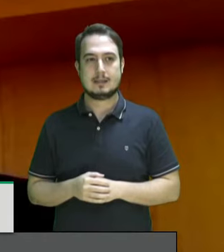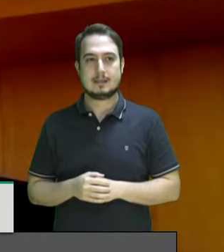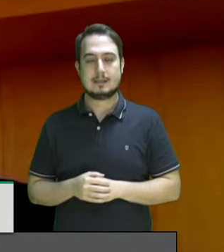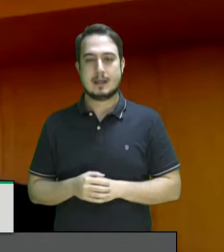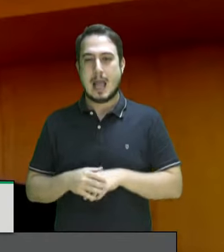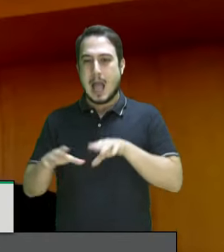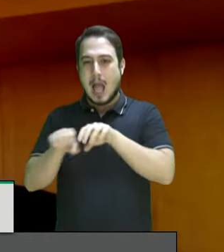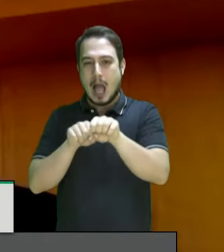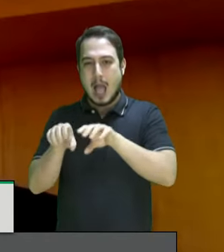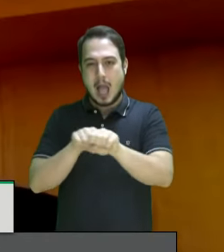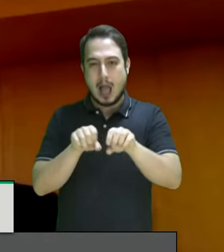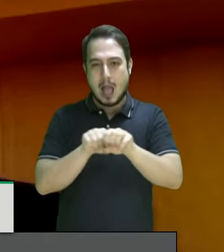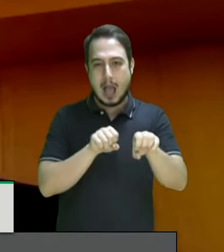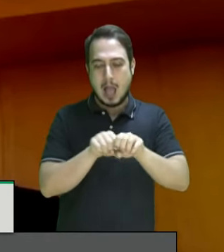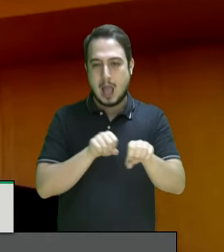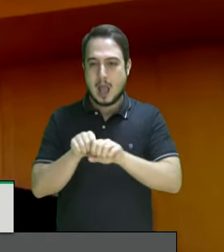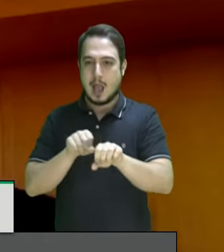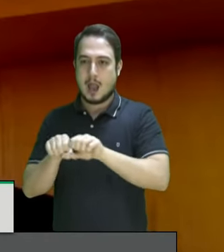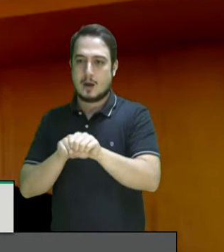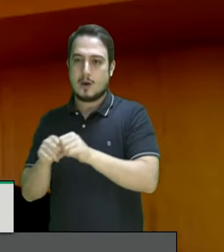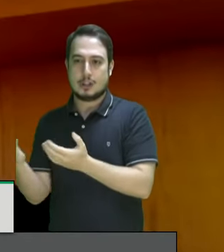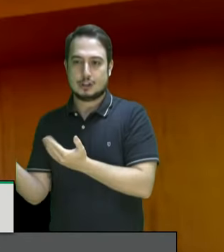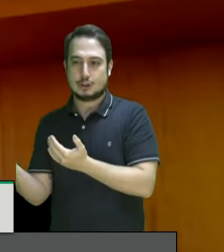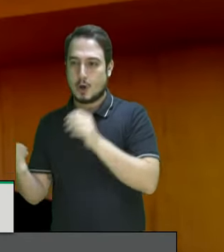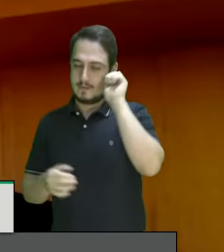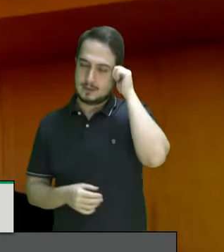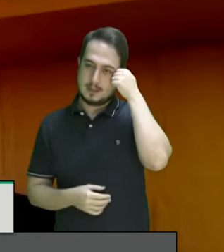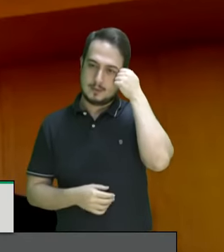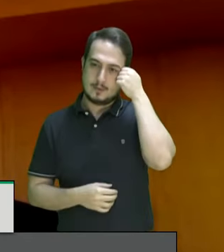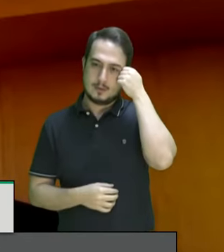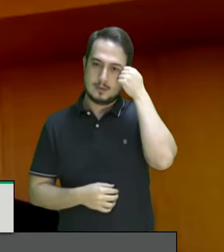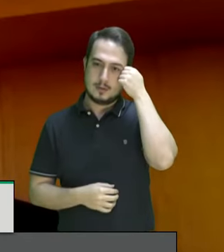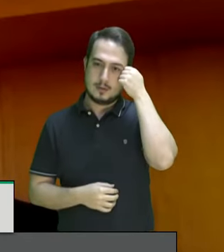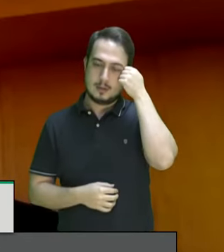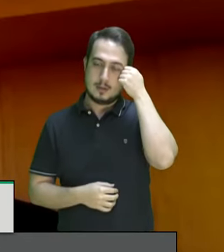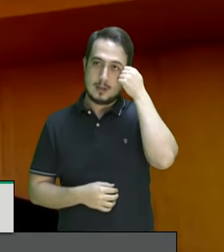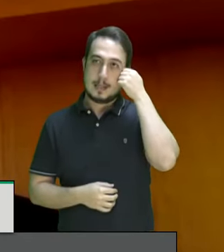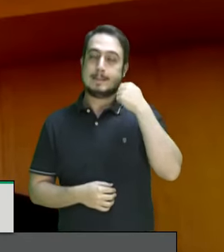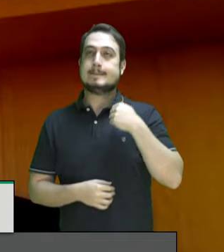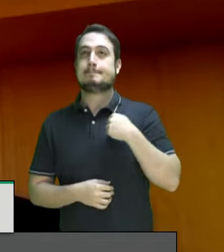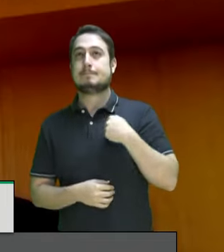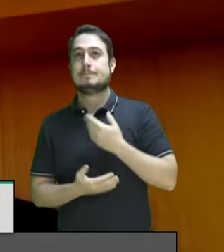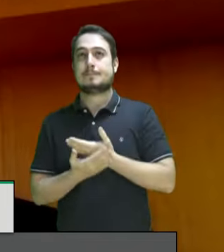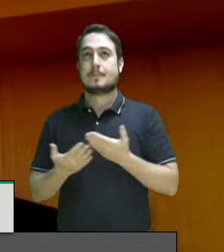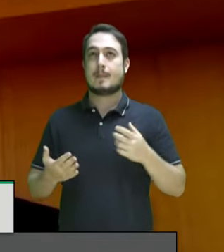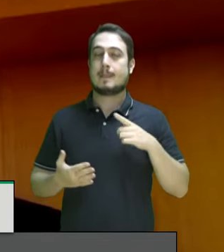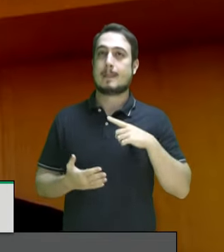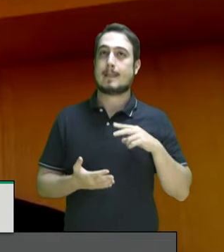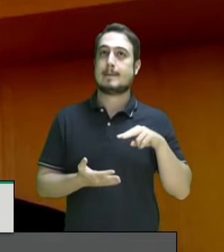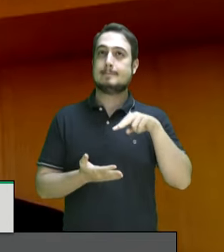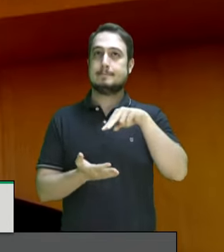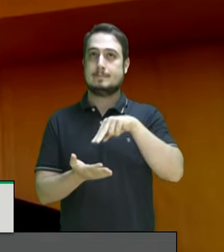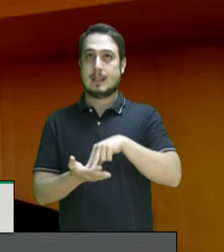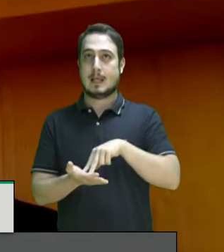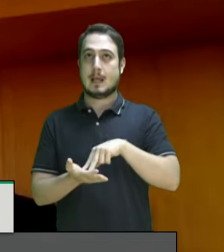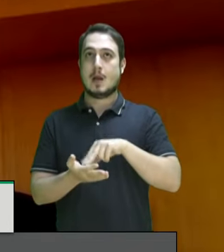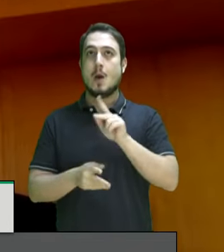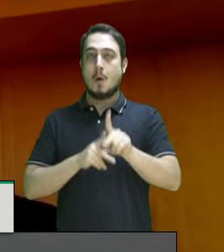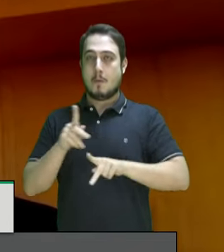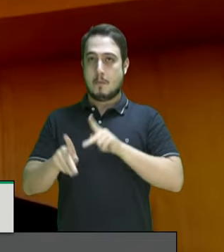genocídios contra a população negra contra a juventude negra e ao invés de nós termos autoridades brasileiras